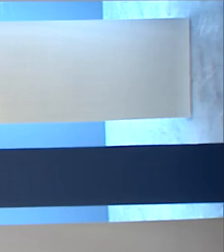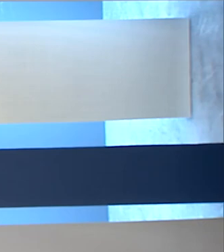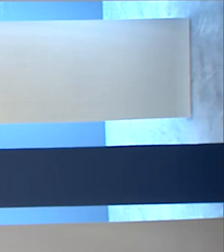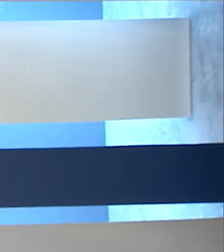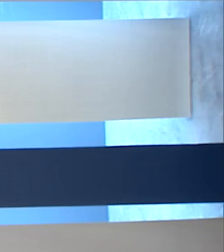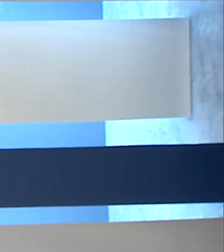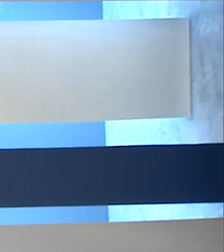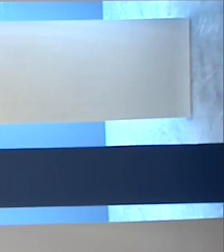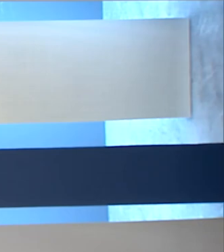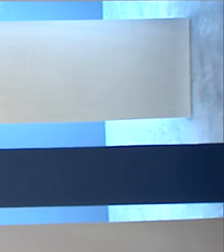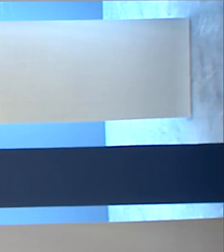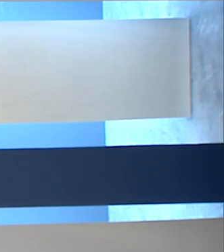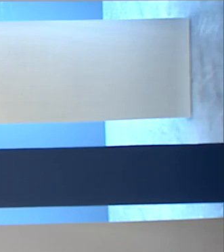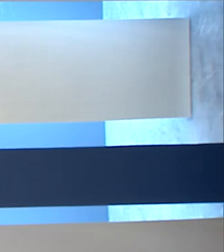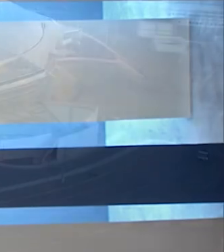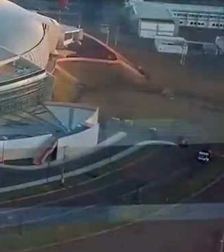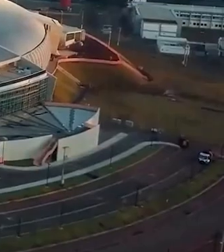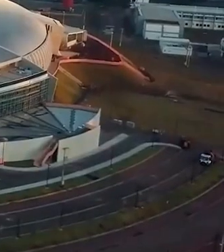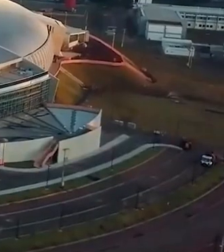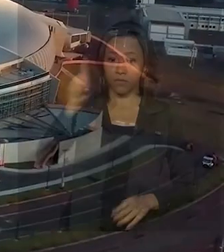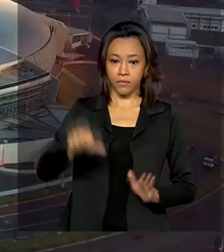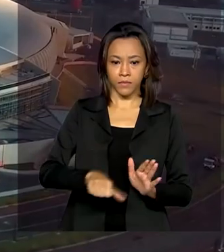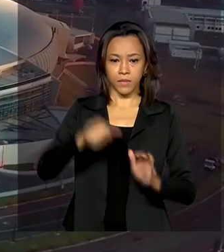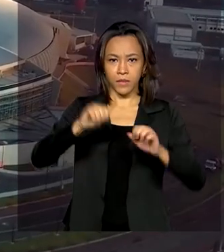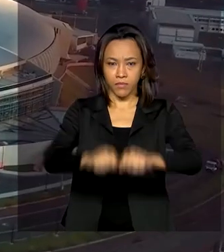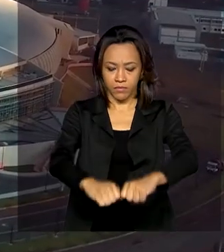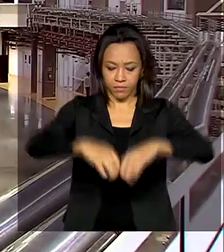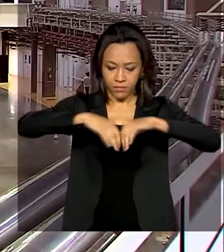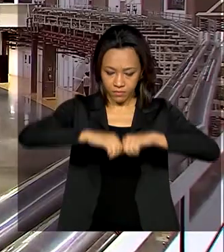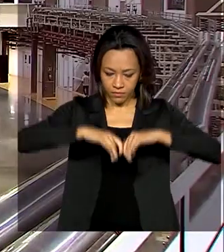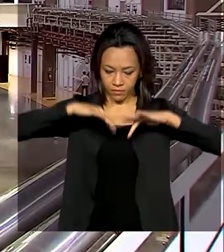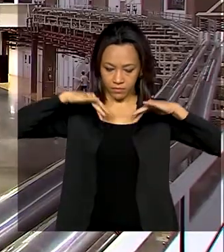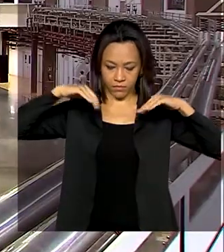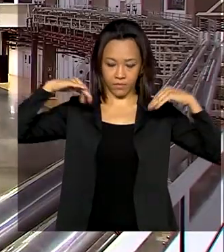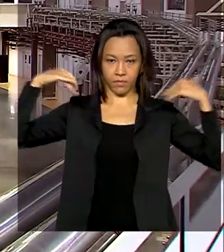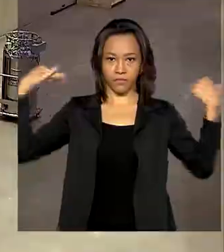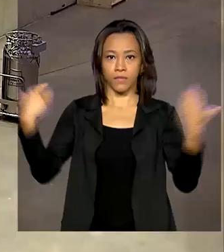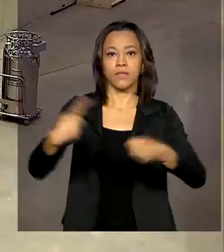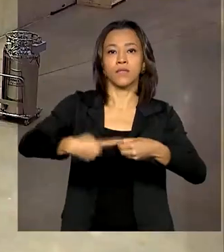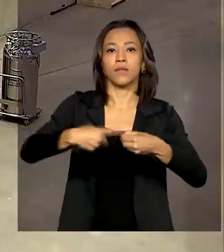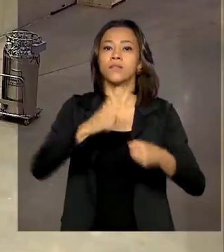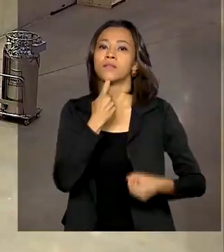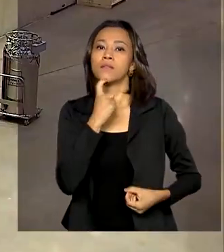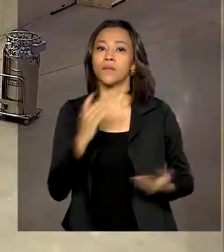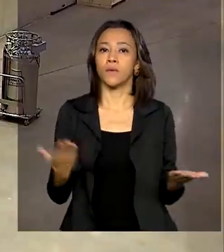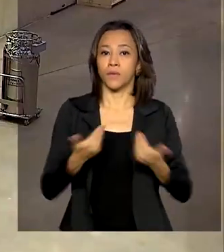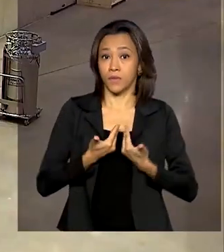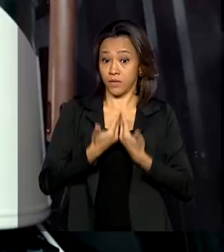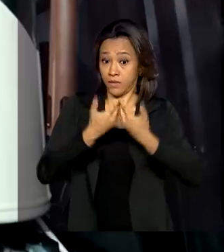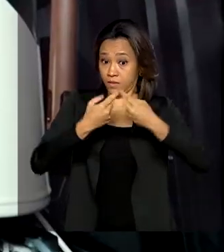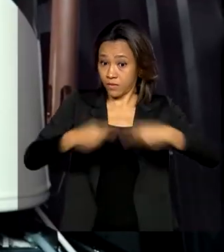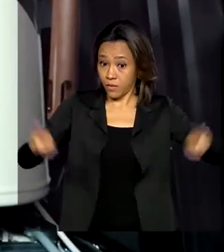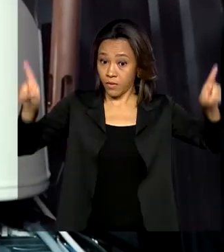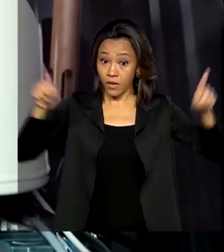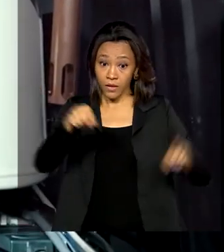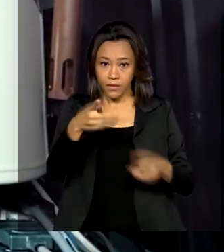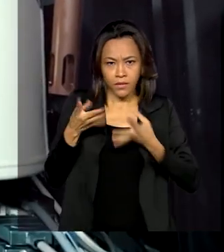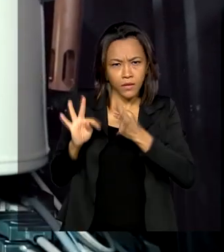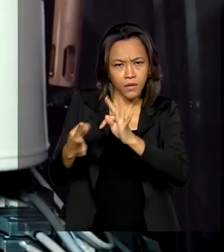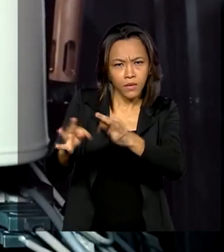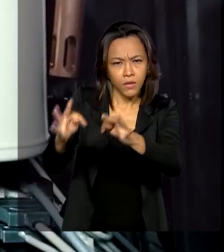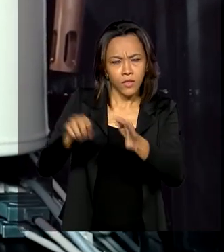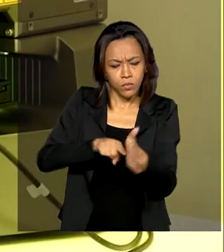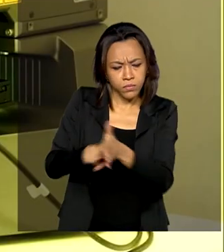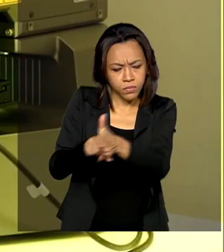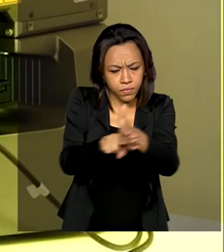Olá, bom dia! Primeira estação do Projeto Sirius em Campinas será inaugurada hoje. Tecnologia permite fazer estudos em